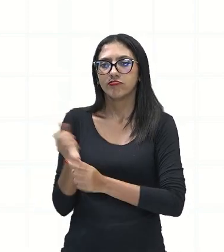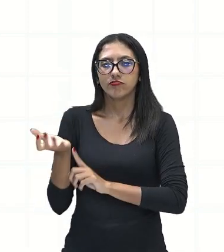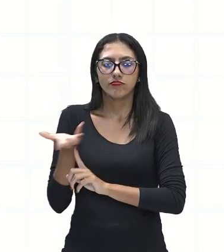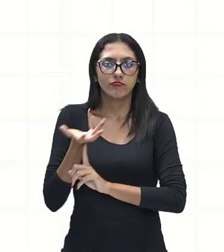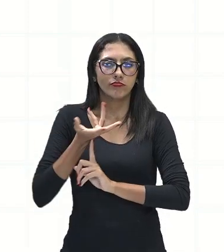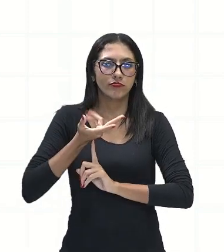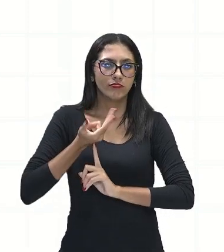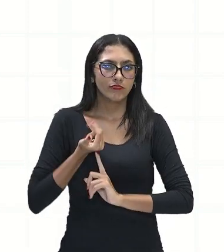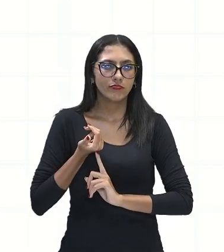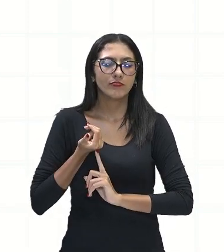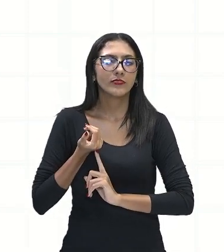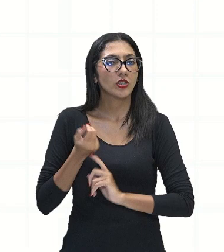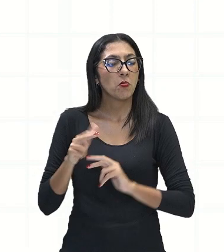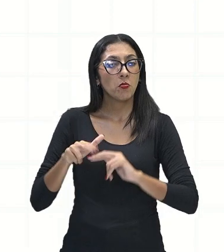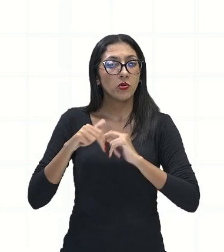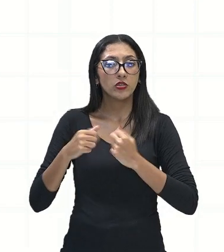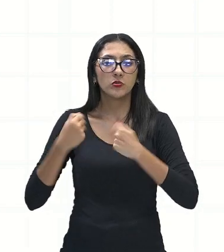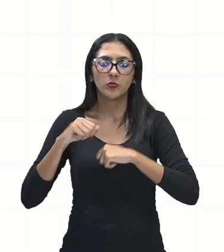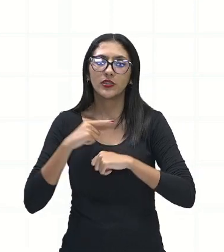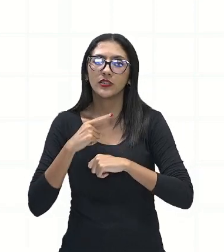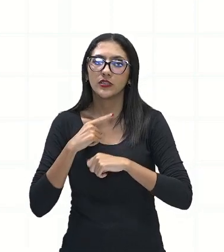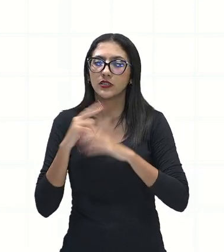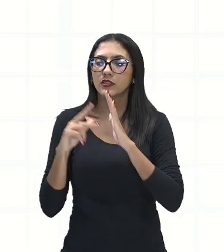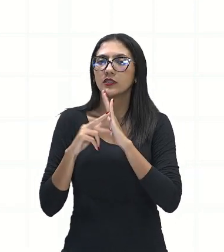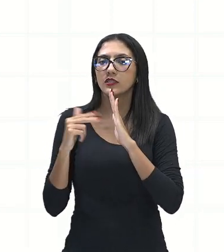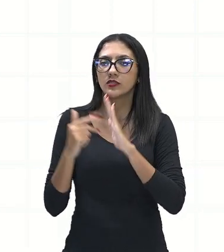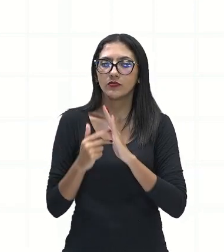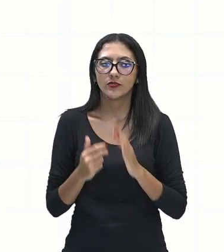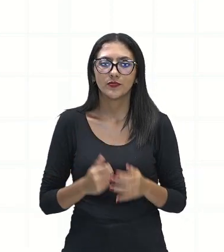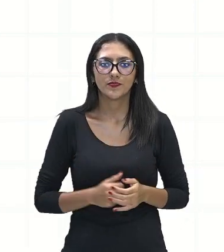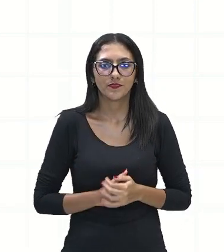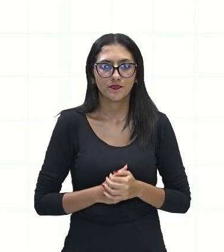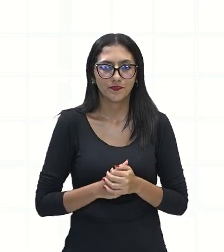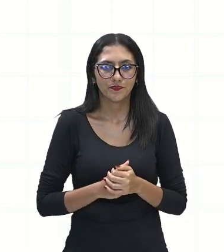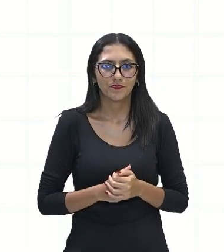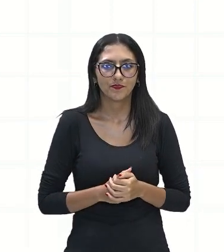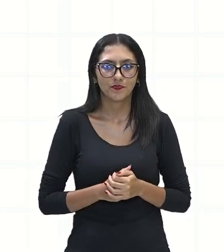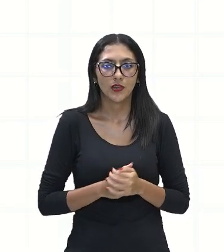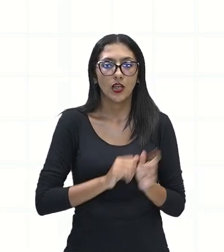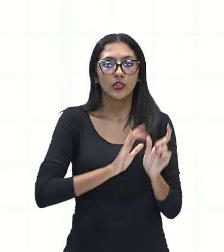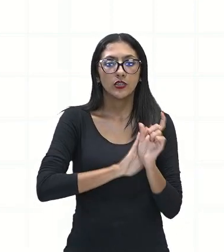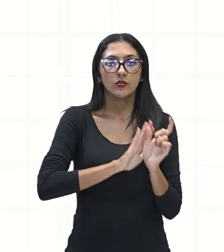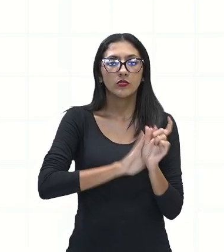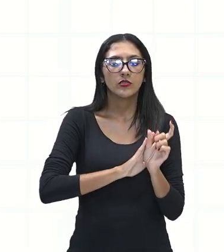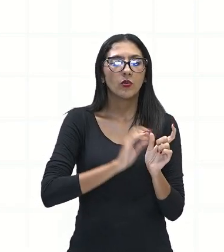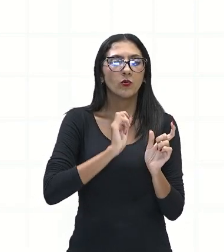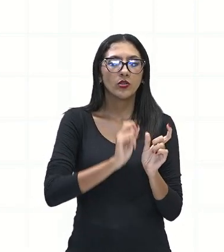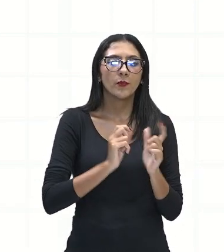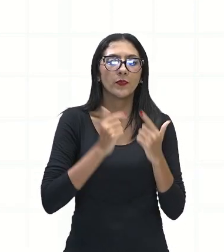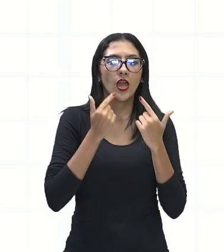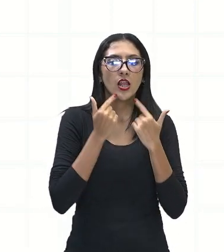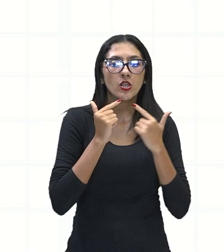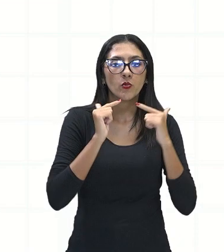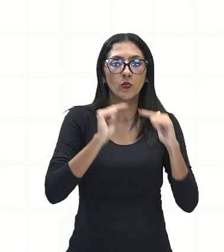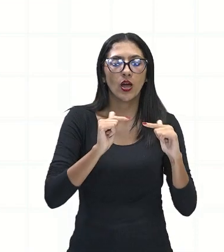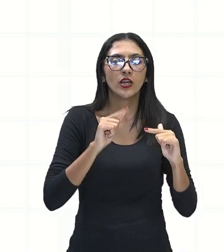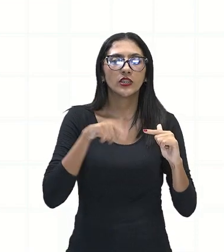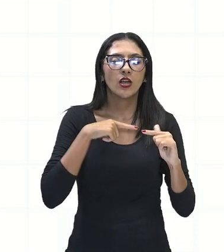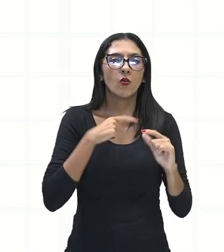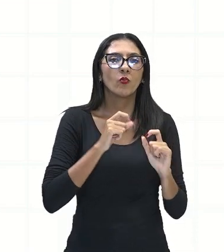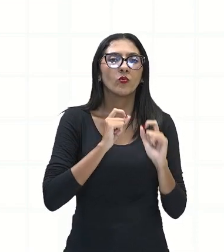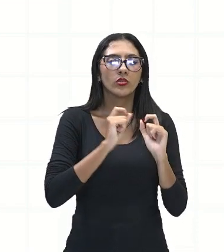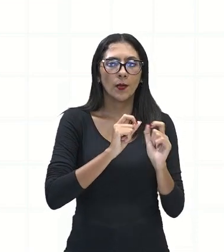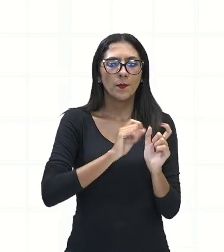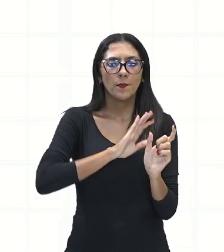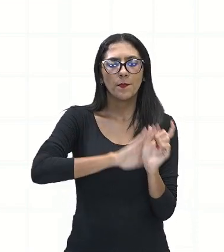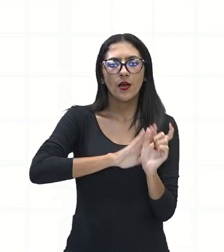que ter esse efeito de sentido. A linguagem é exata e precisa, ou seja, o objetivo é deixar claro o